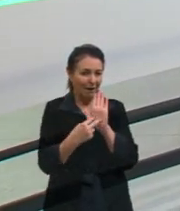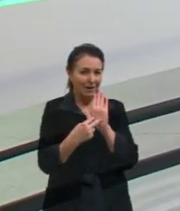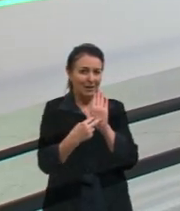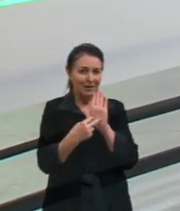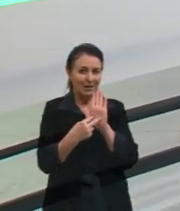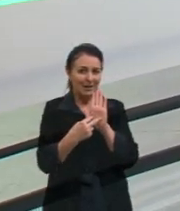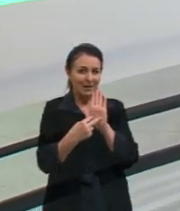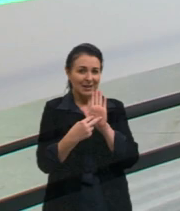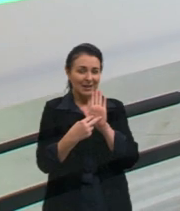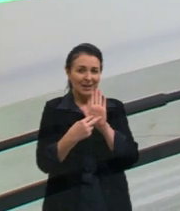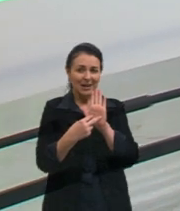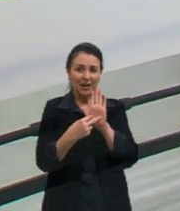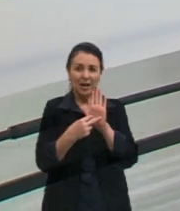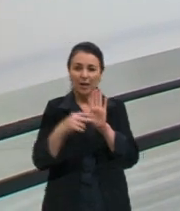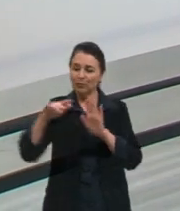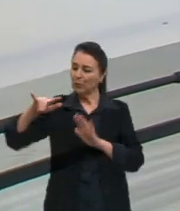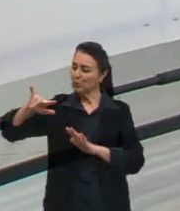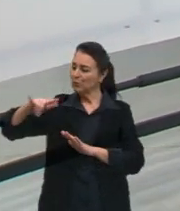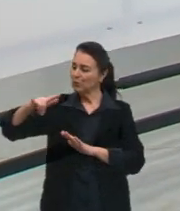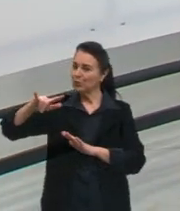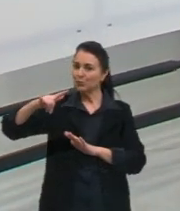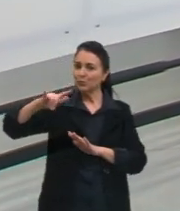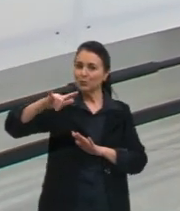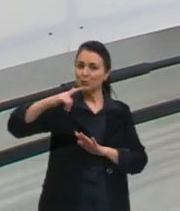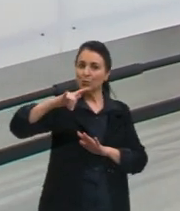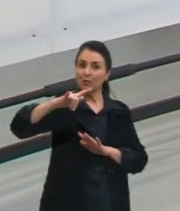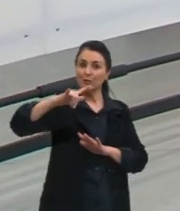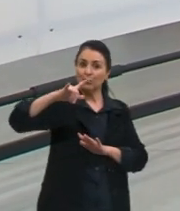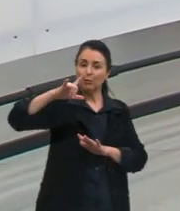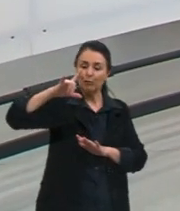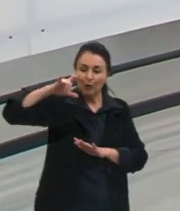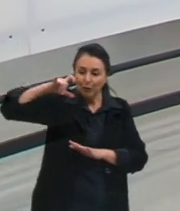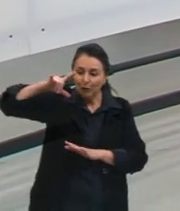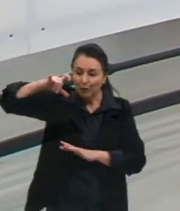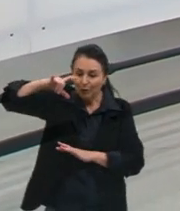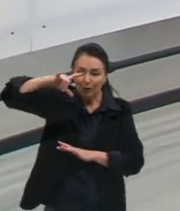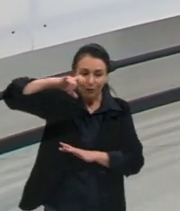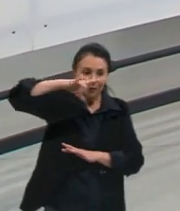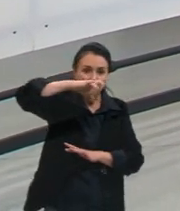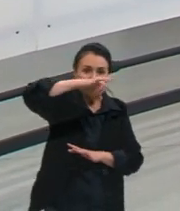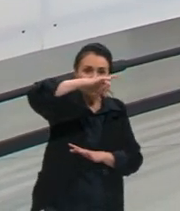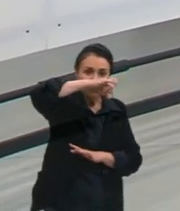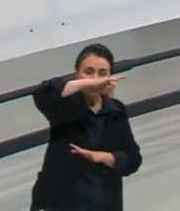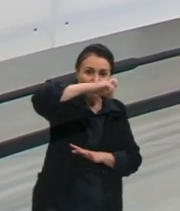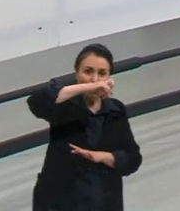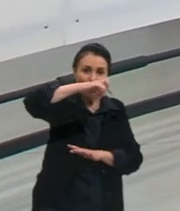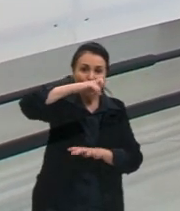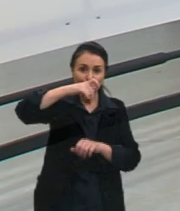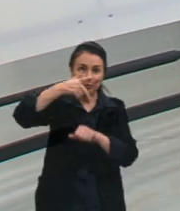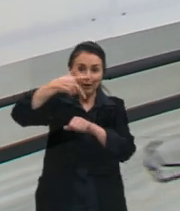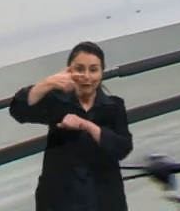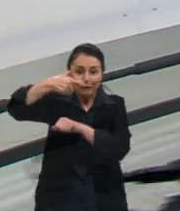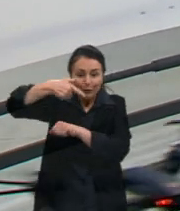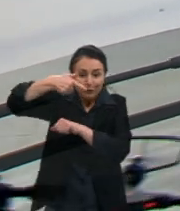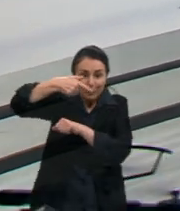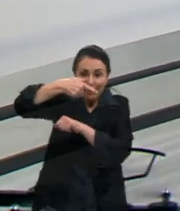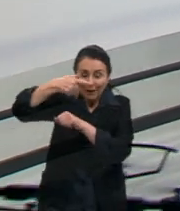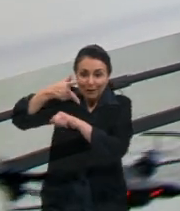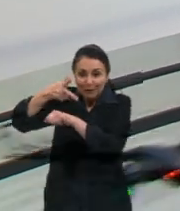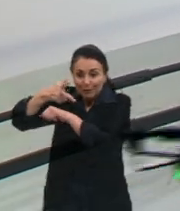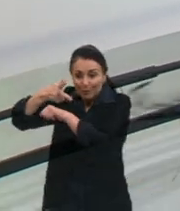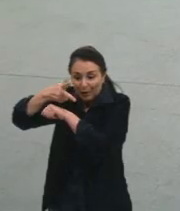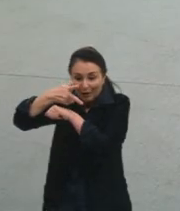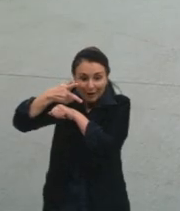ele vai andando e vai criando, tirando foto, filmando, certo, gurizada? Eu não